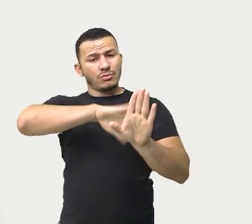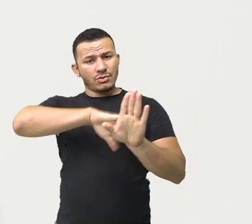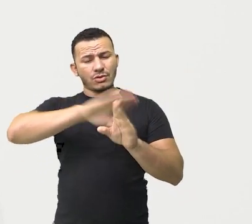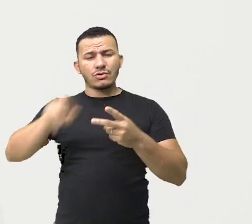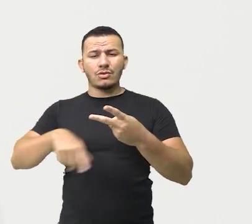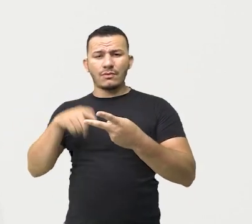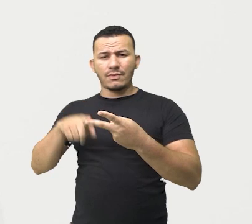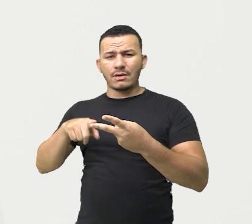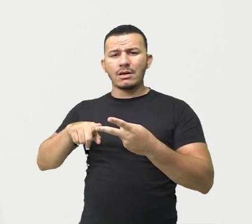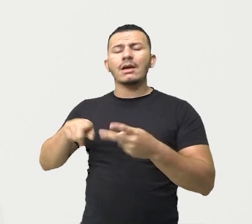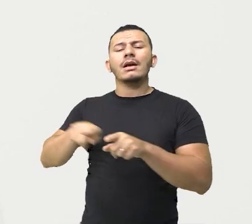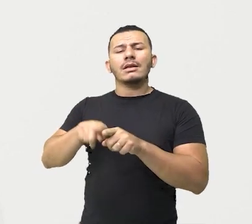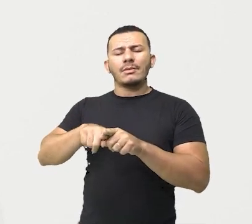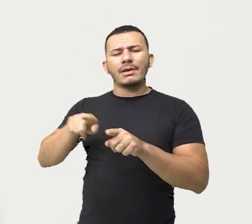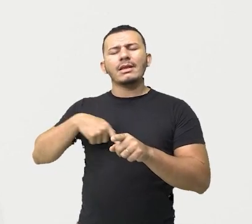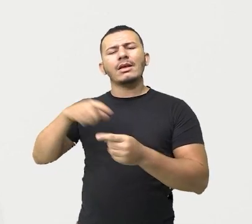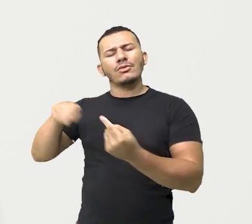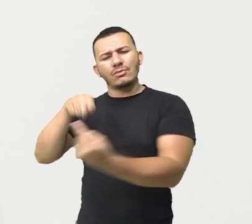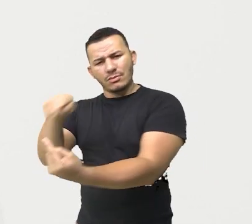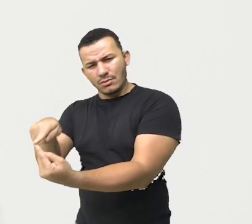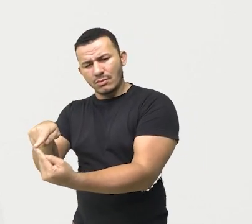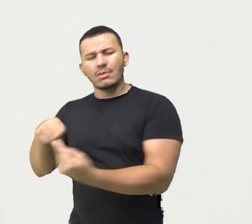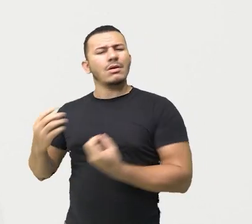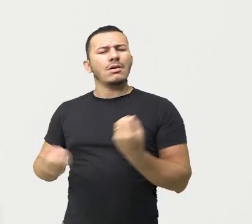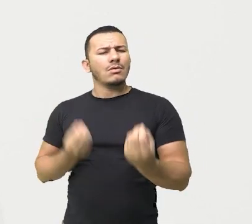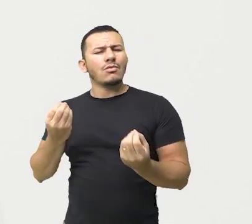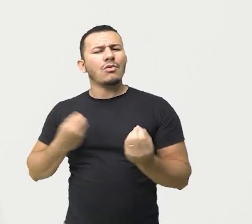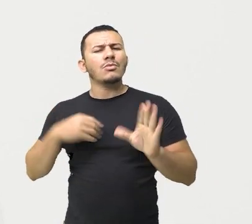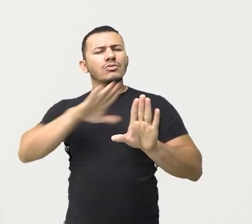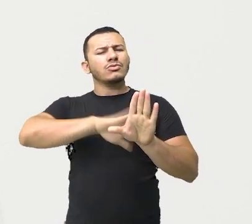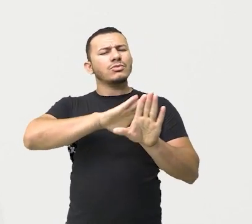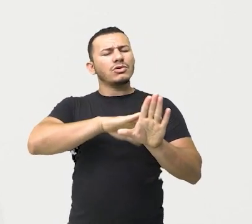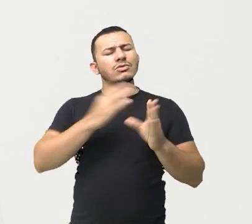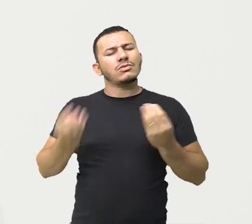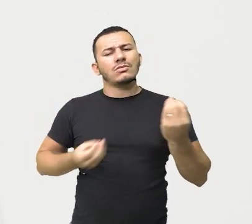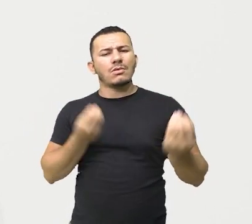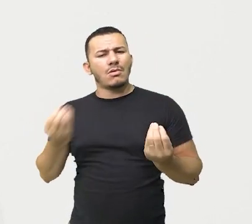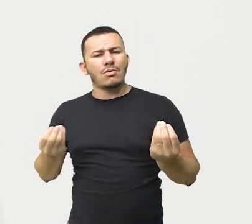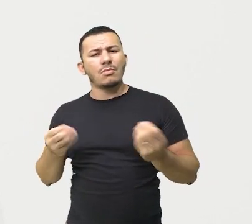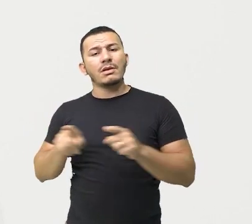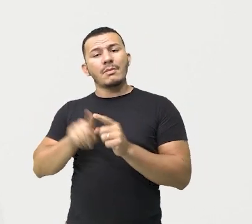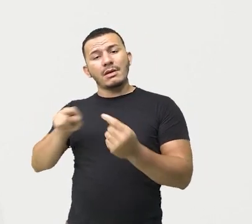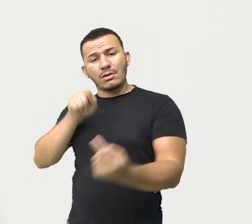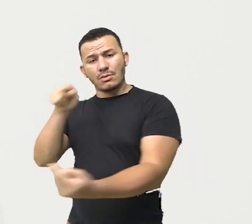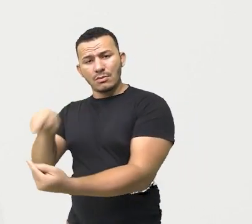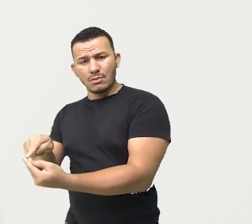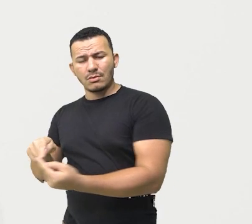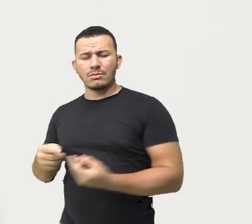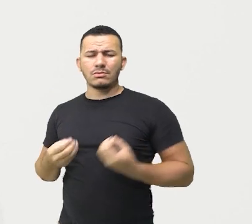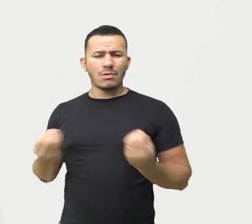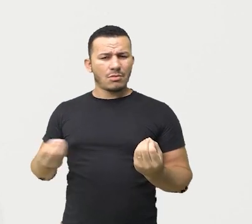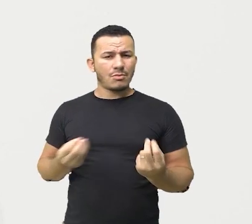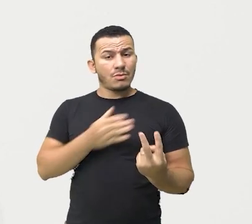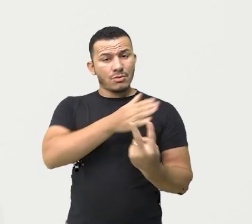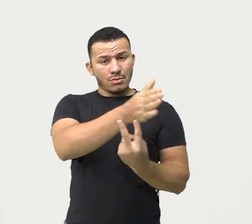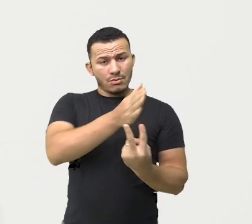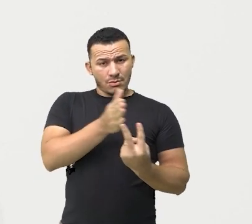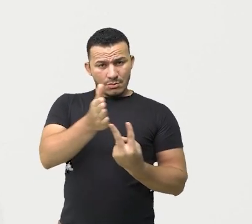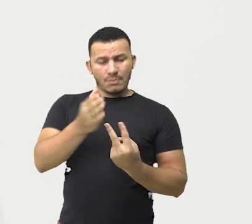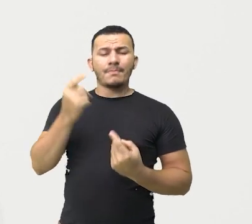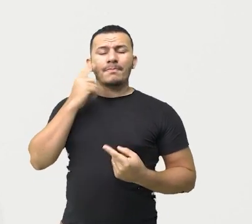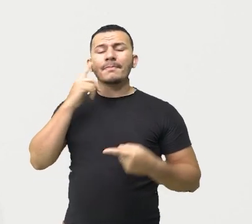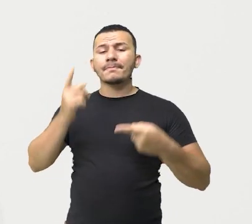e objetivas. Como assim, professor? Subjetivas e objetivas. Percebam que aqui,